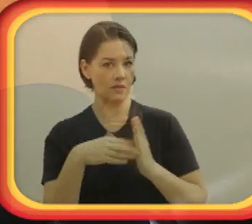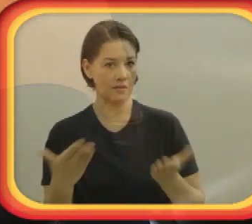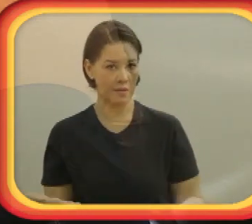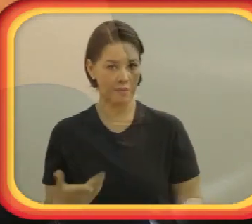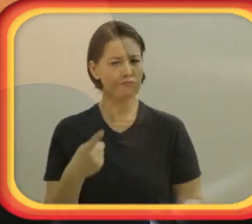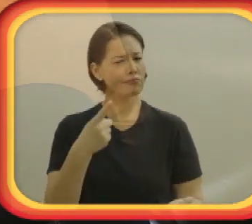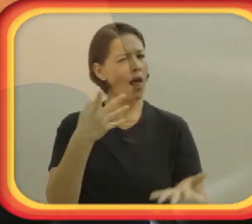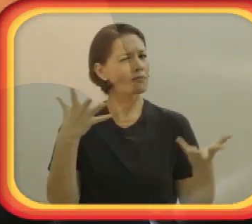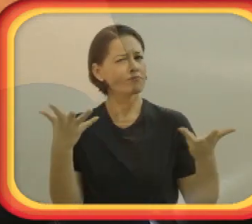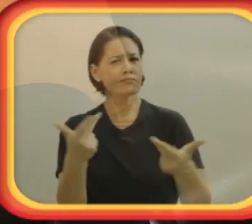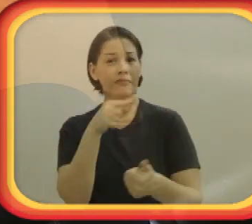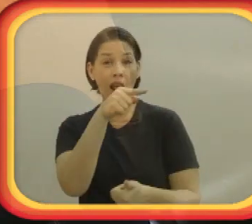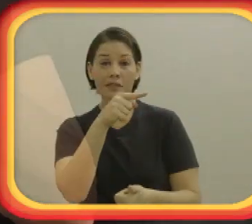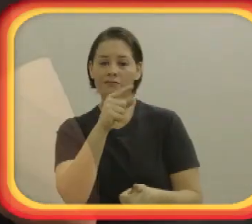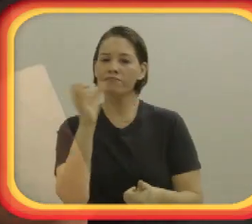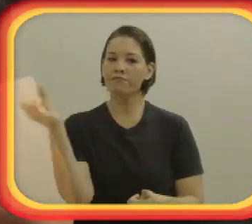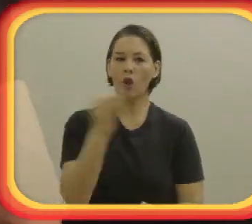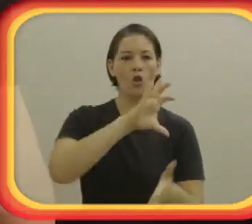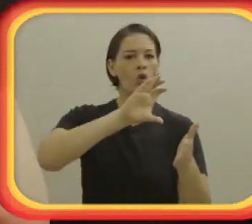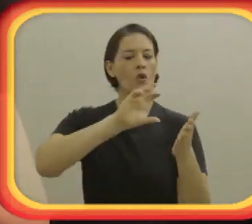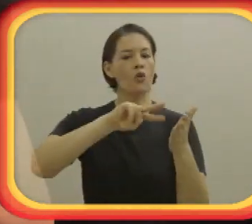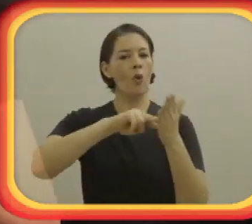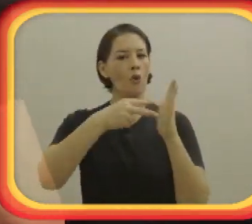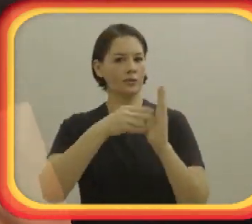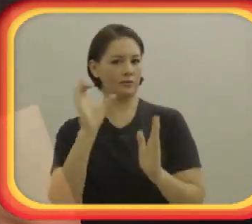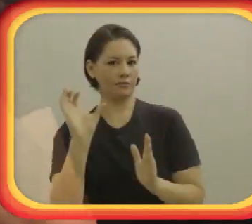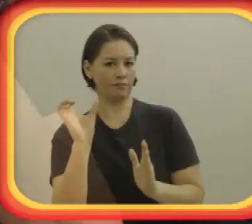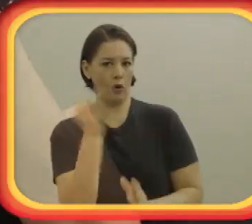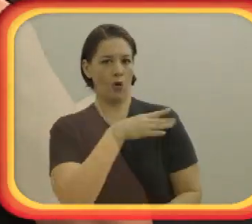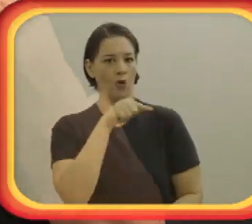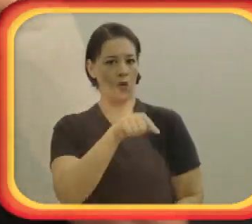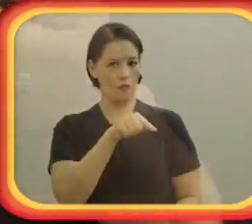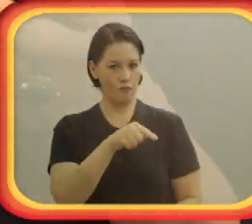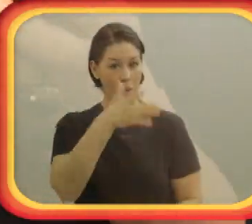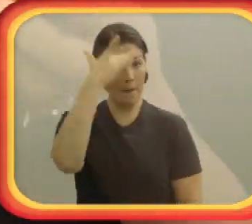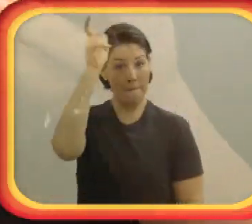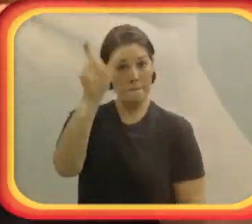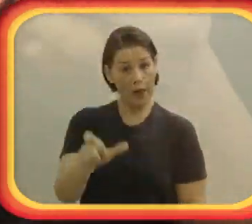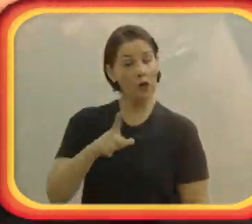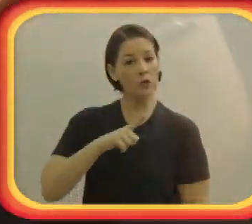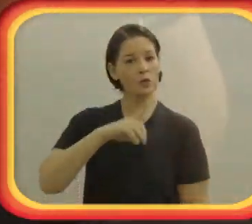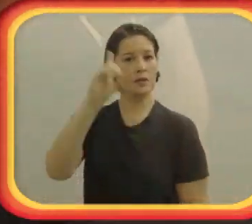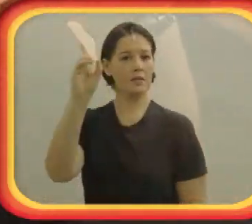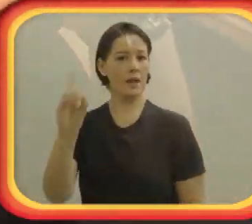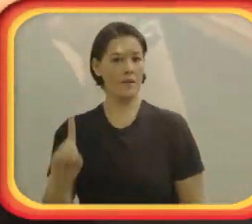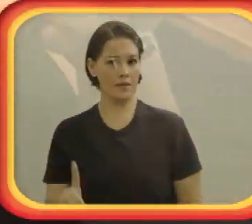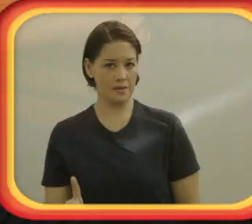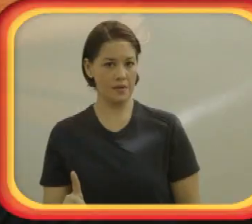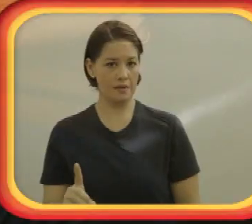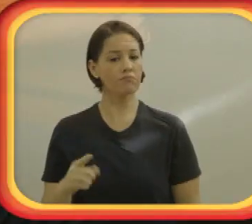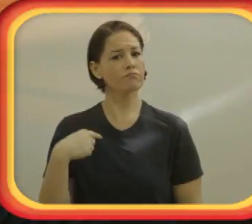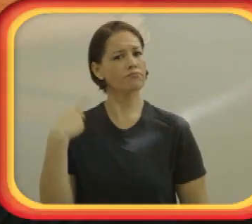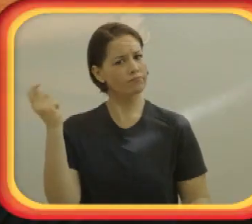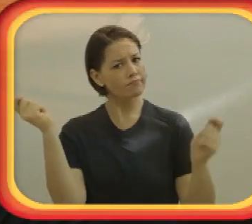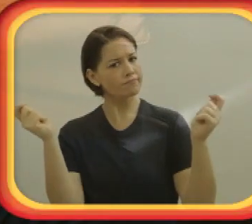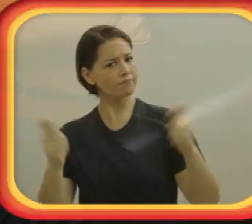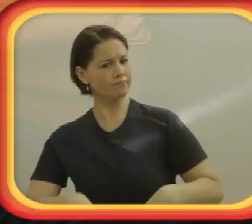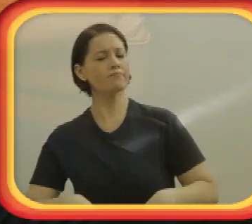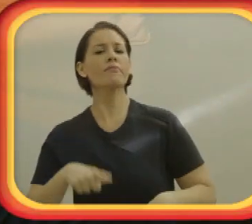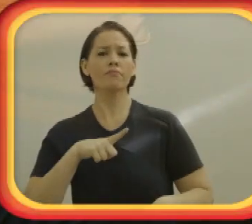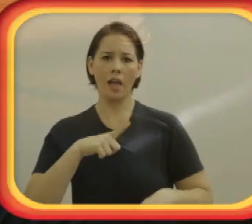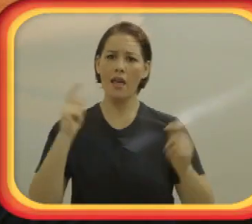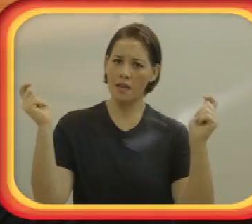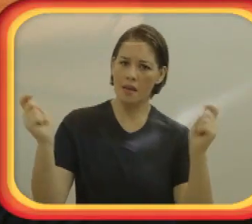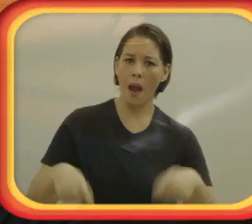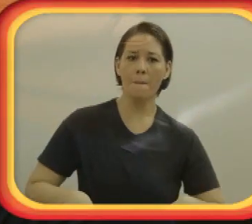incluída nas rodas de conversa, nos eventos. E nessa interação, a gente vai educando, a